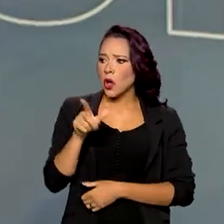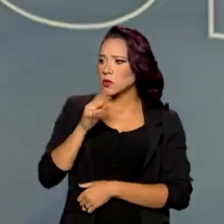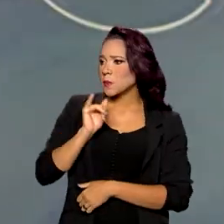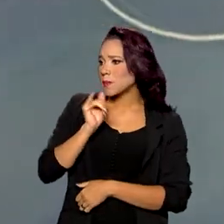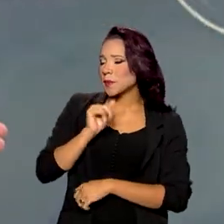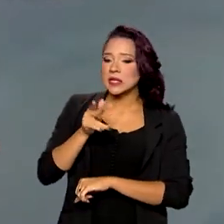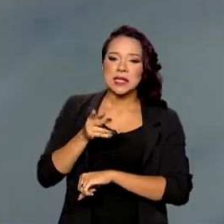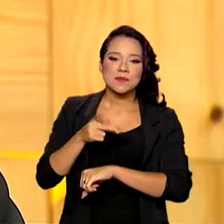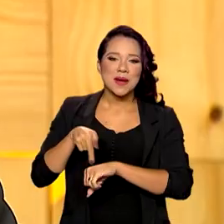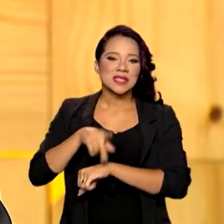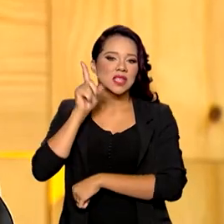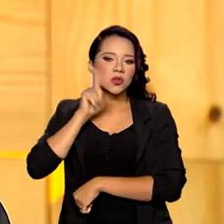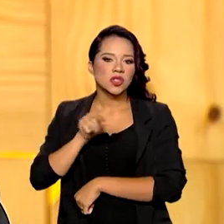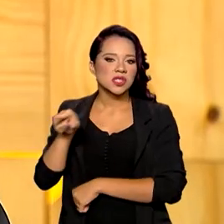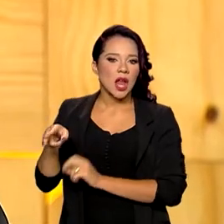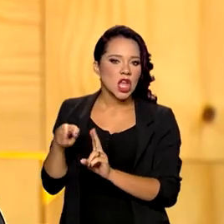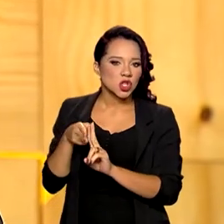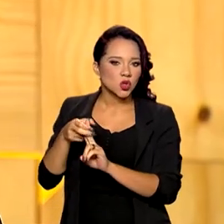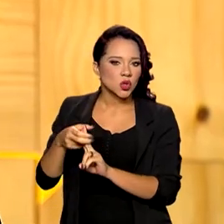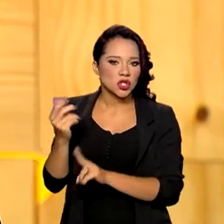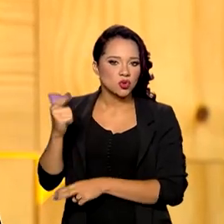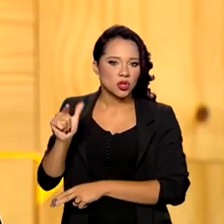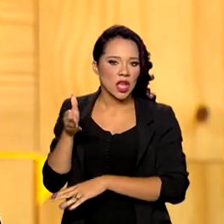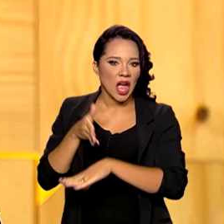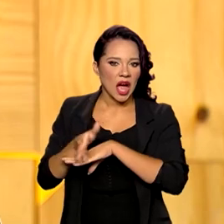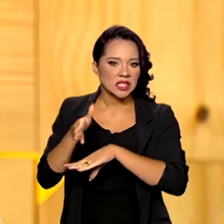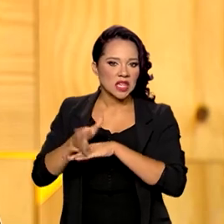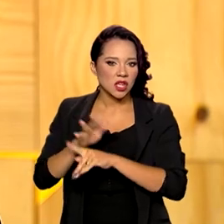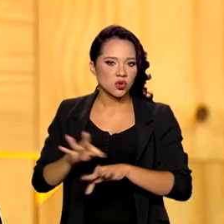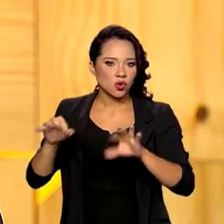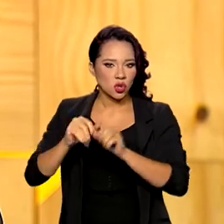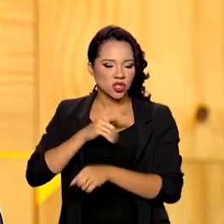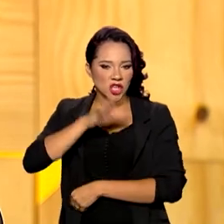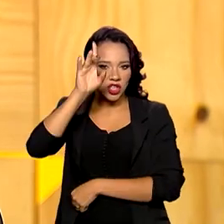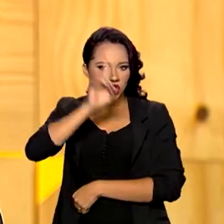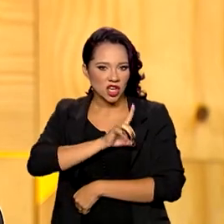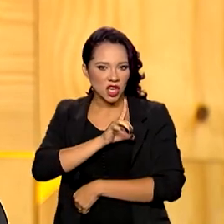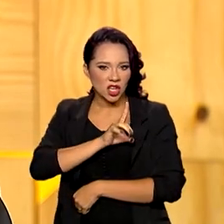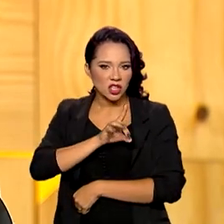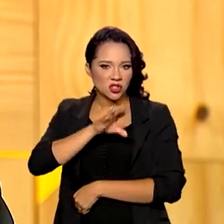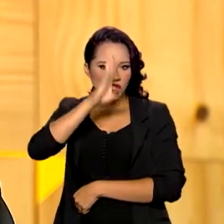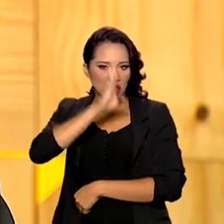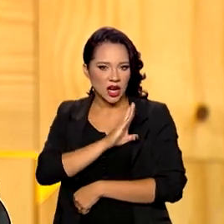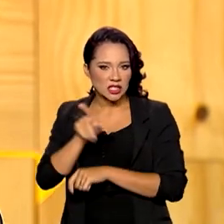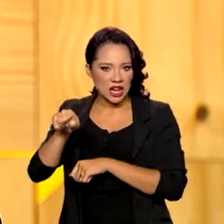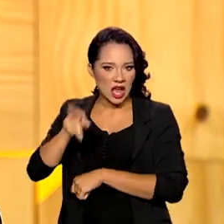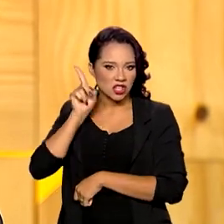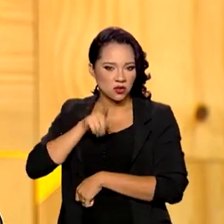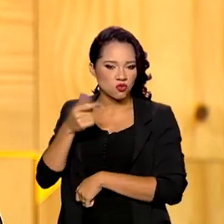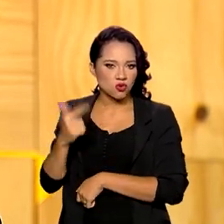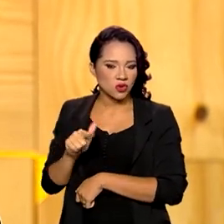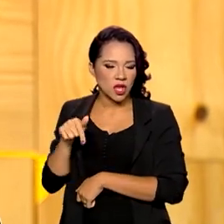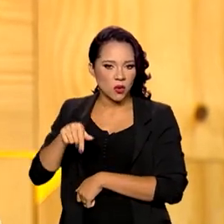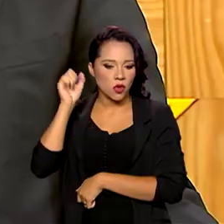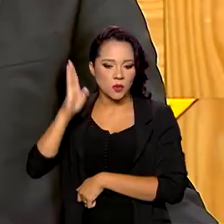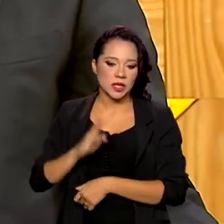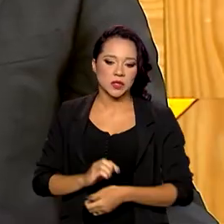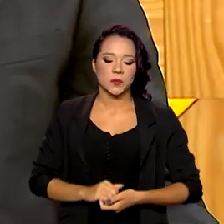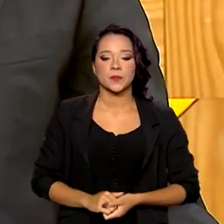os Estados Unidos, que não têm um sistema de saúde, de acesso universal como o sistema único de saúde do Brasil.